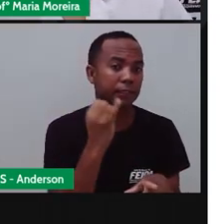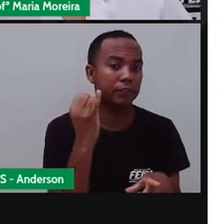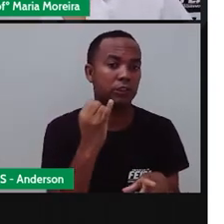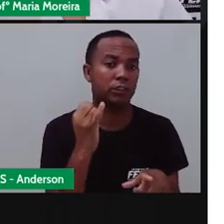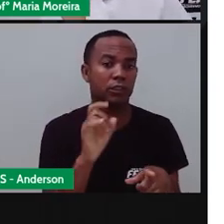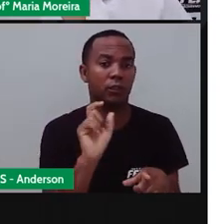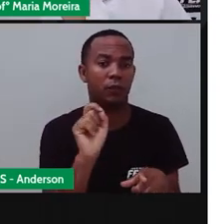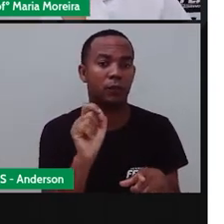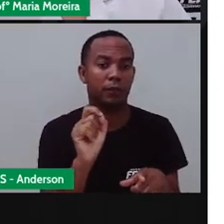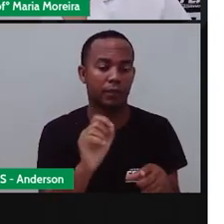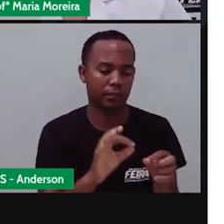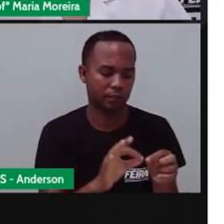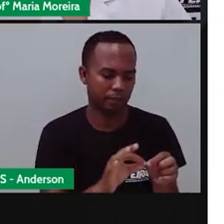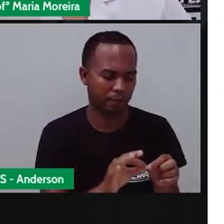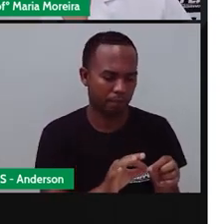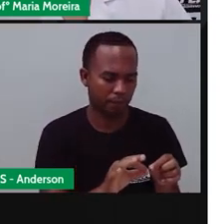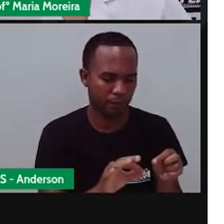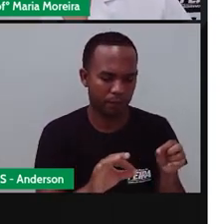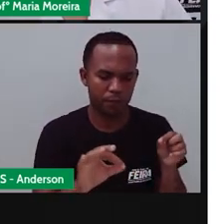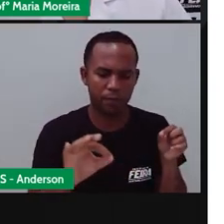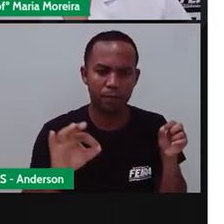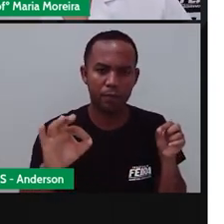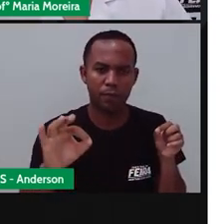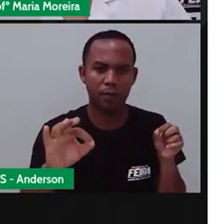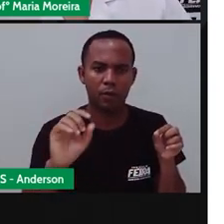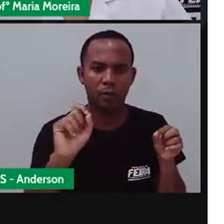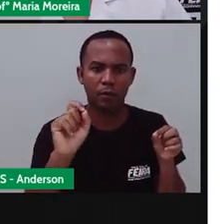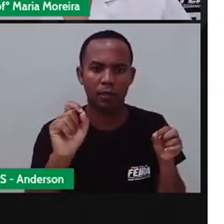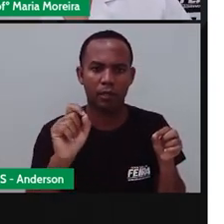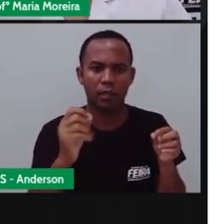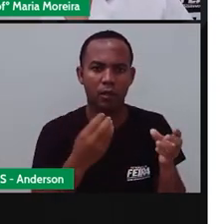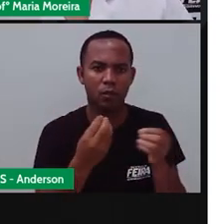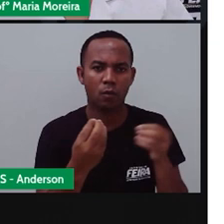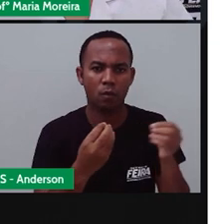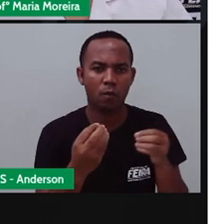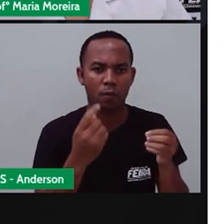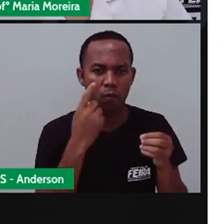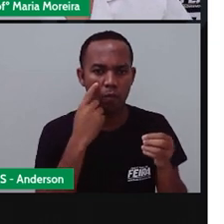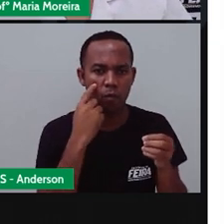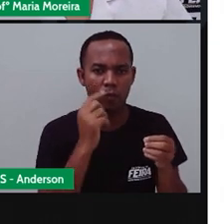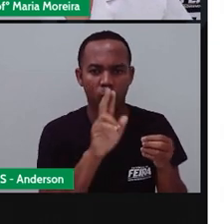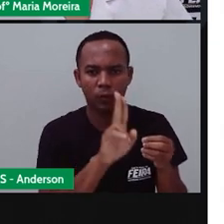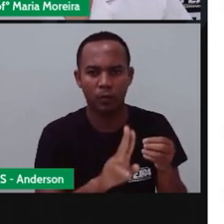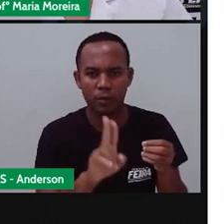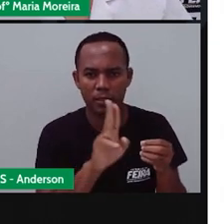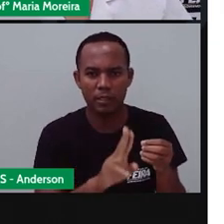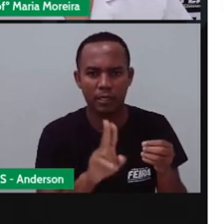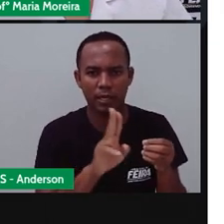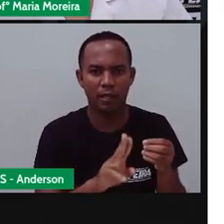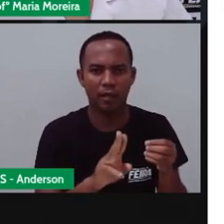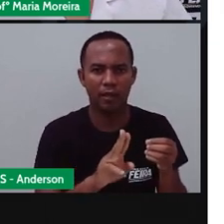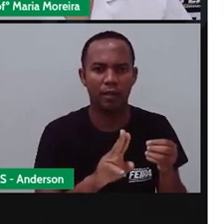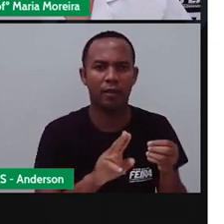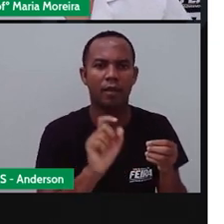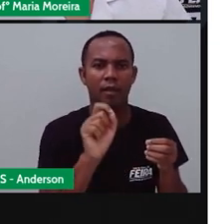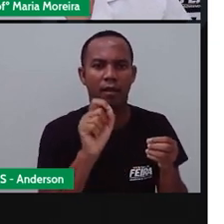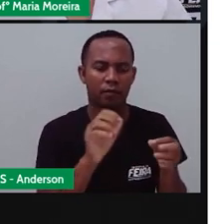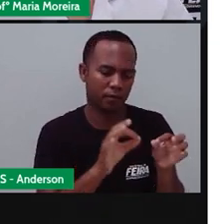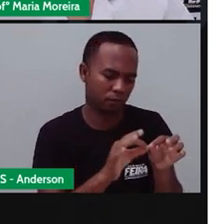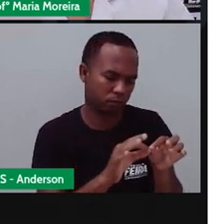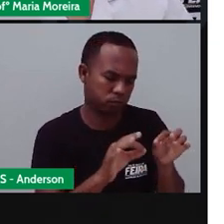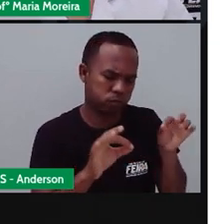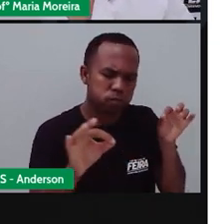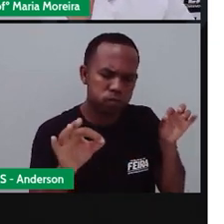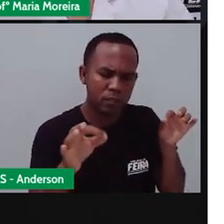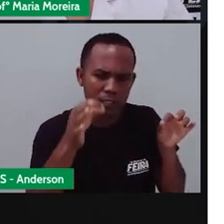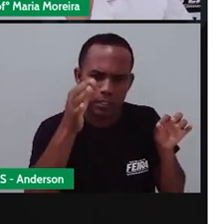Com os mapas, podemos calcular algumas distâncias. Fazendo uso da escala, que é a relação entre o tamanho do mapa e o tamanho real,